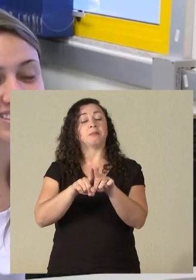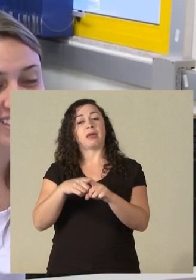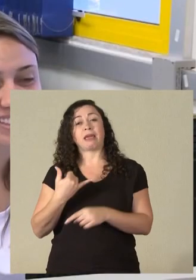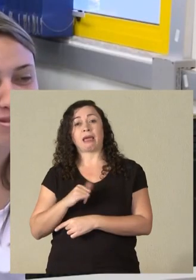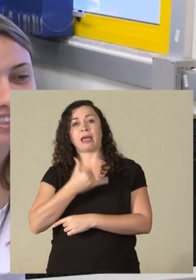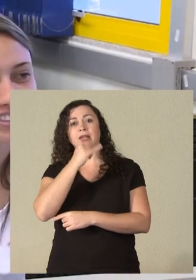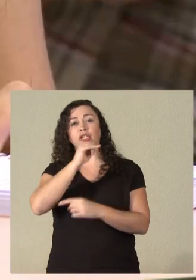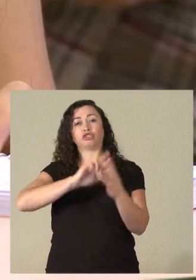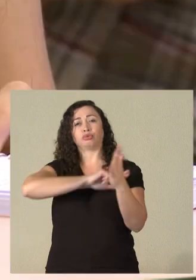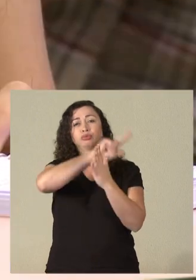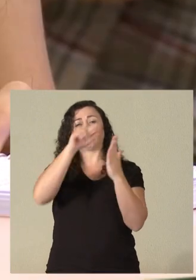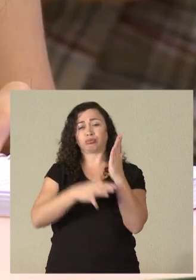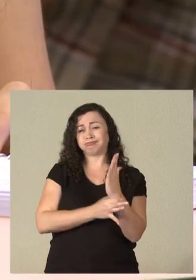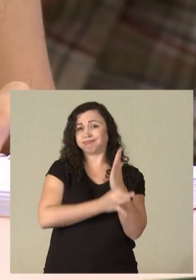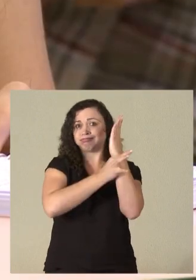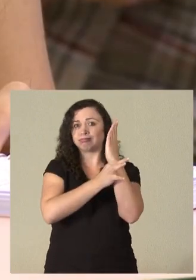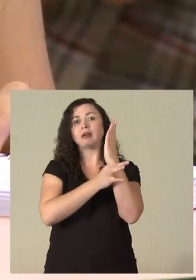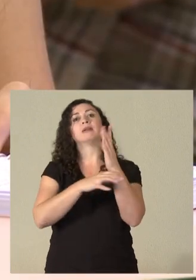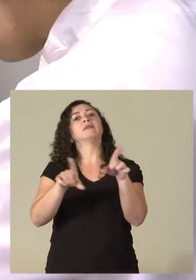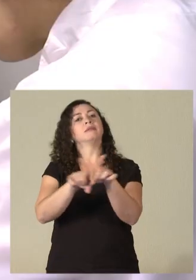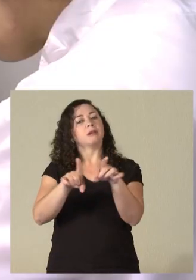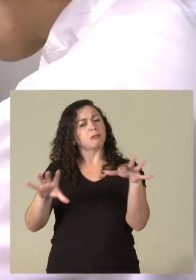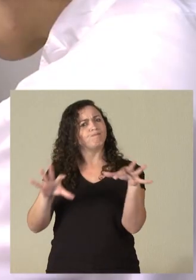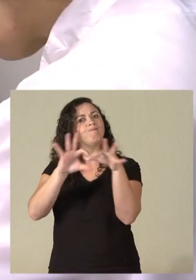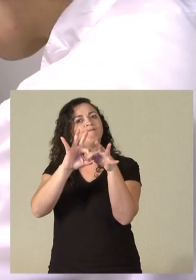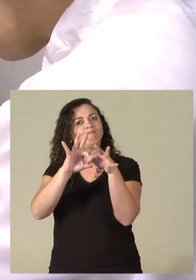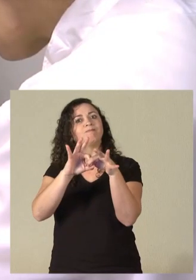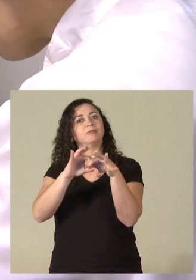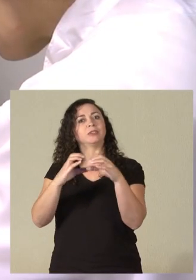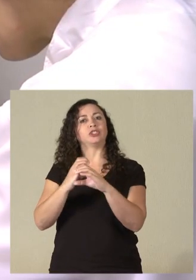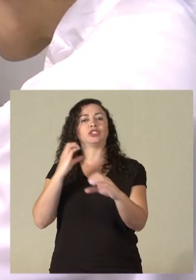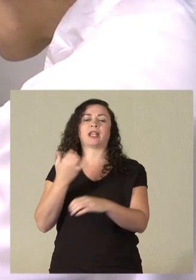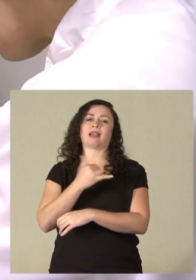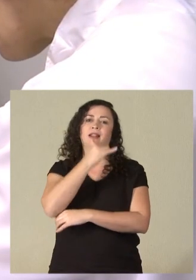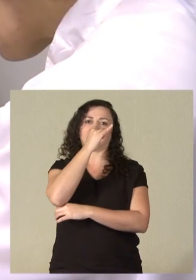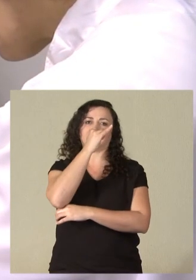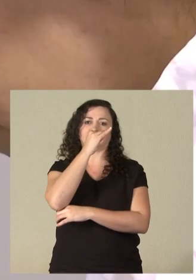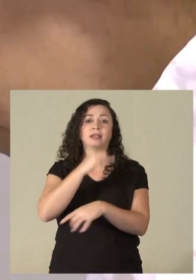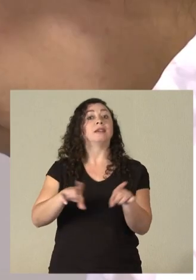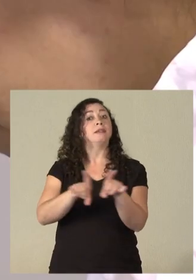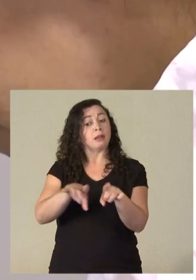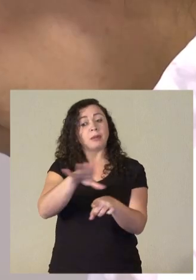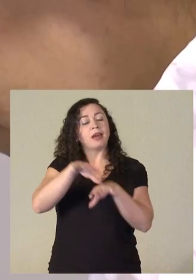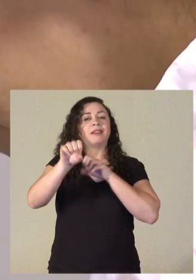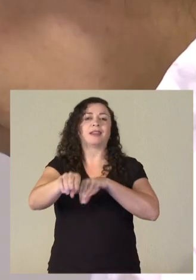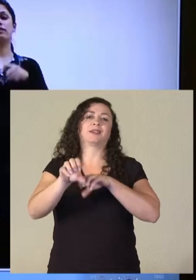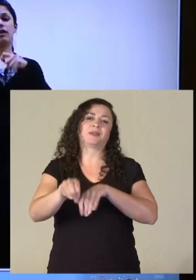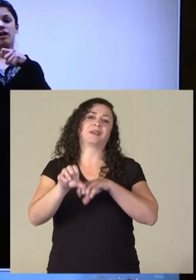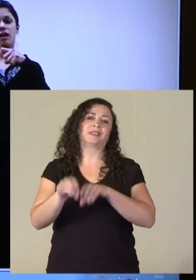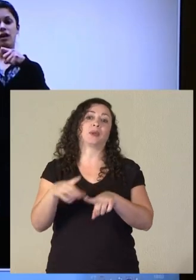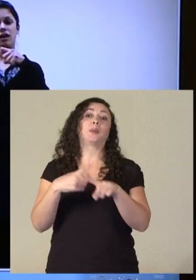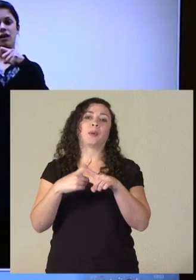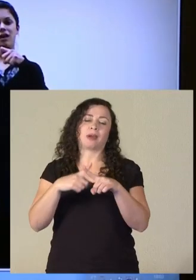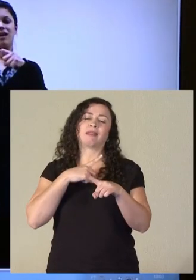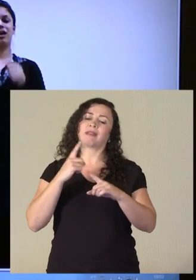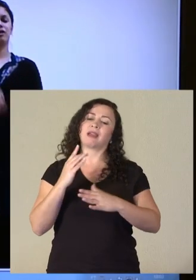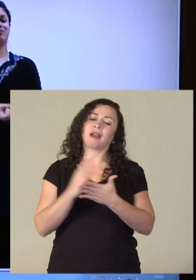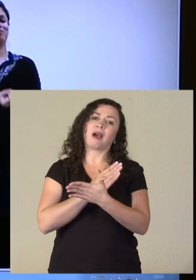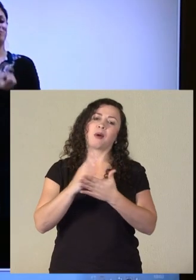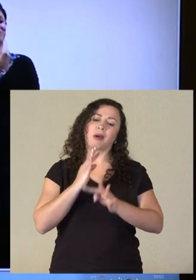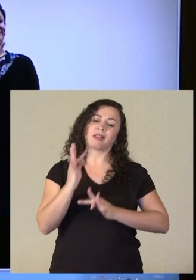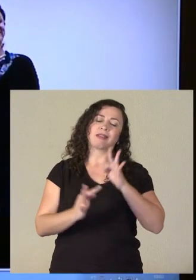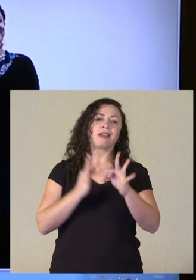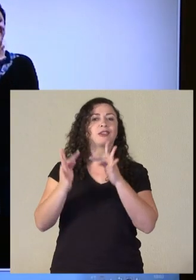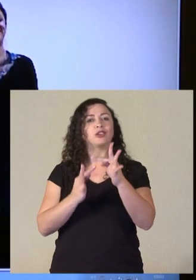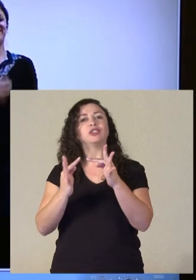é uma coisa que é inerentemente engenharia elétrica. E até educação, existem algumas tecnologias de